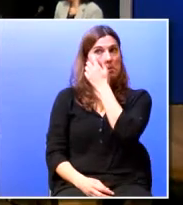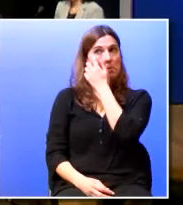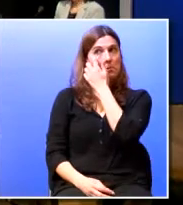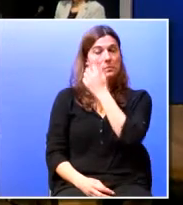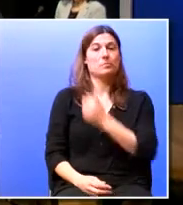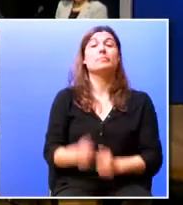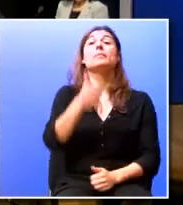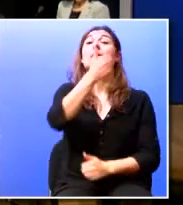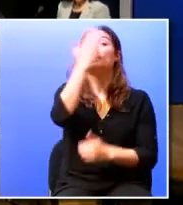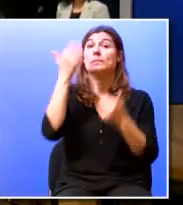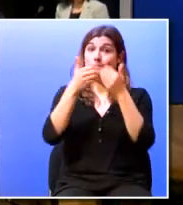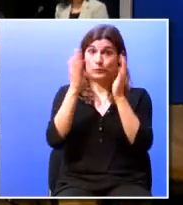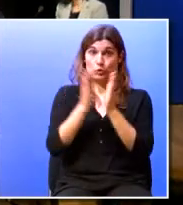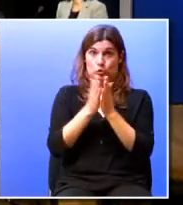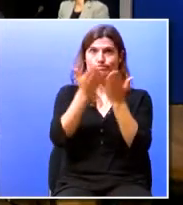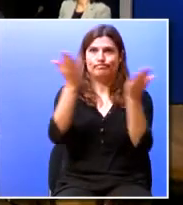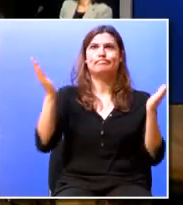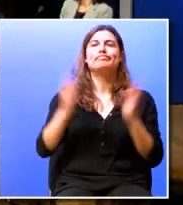Bom dia a todos.